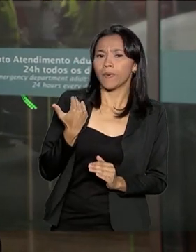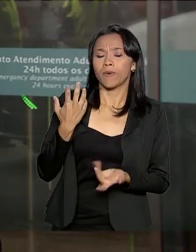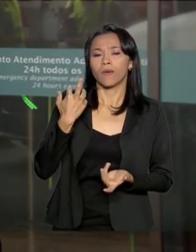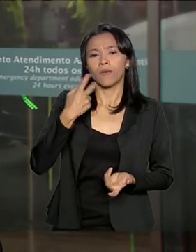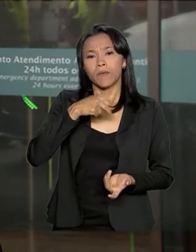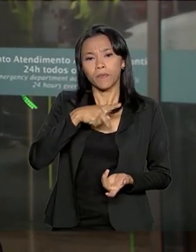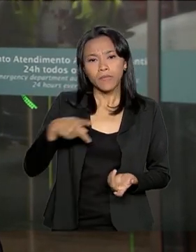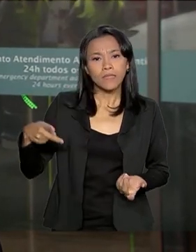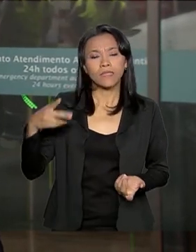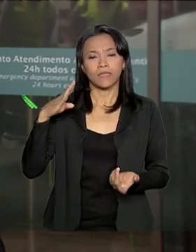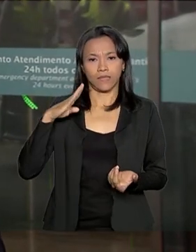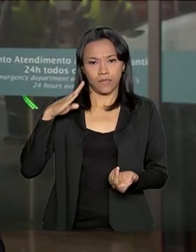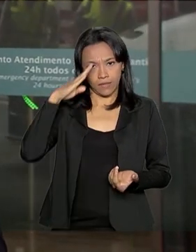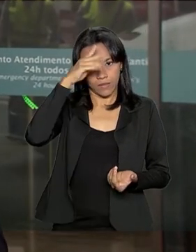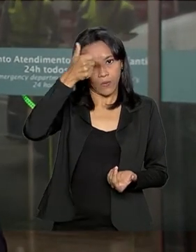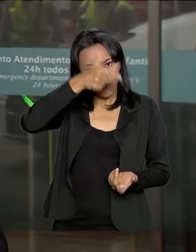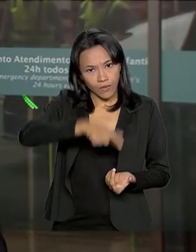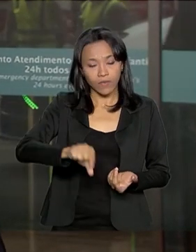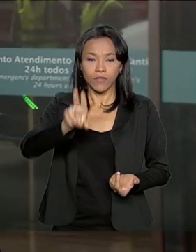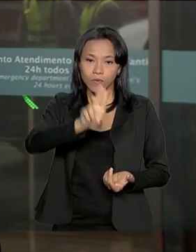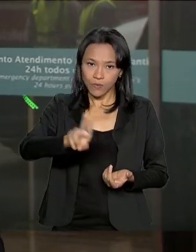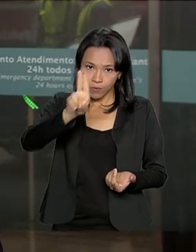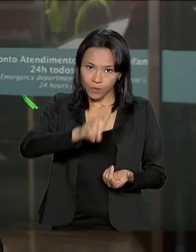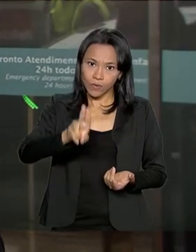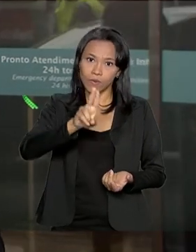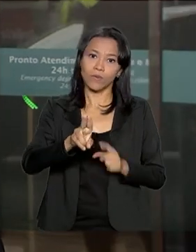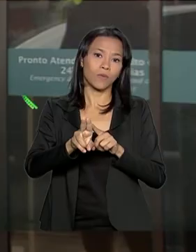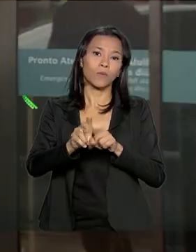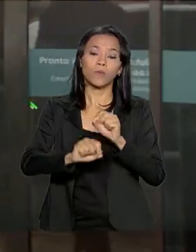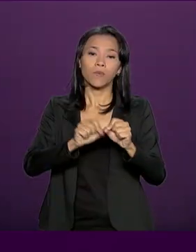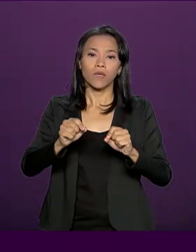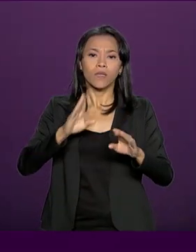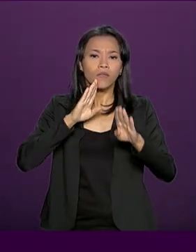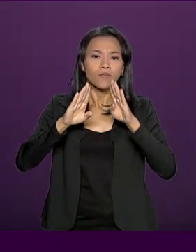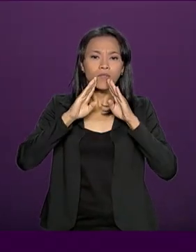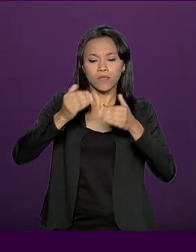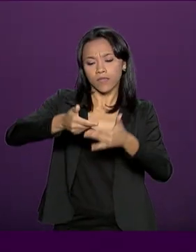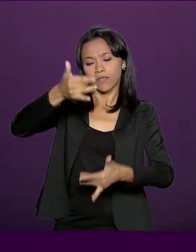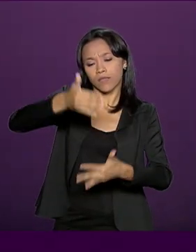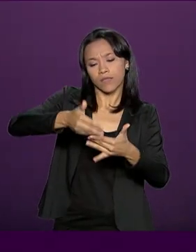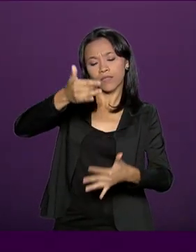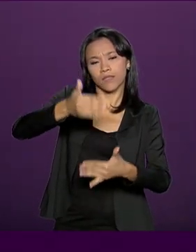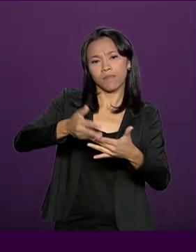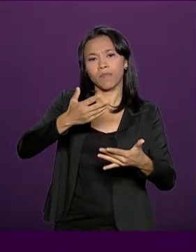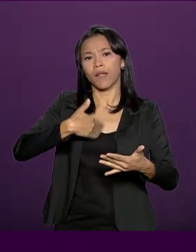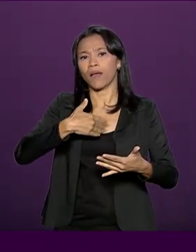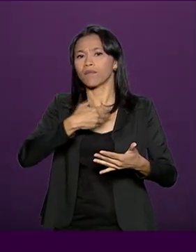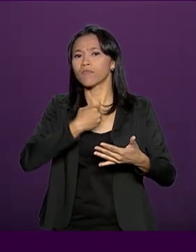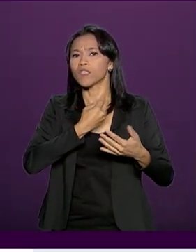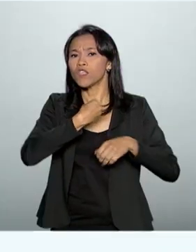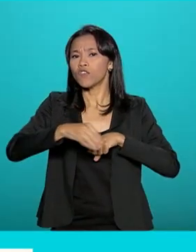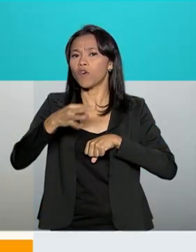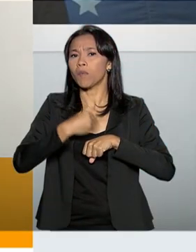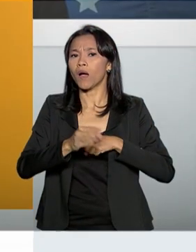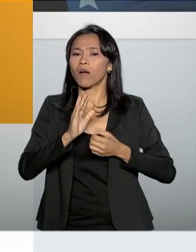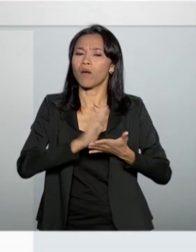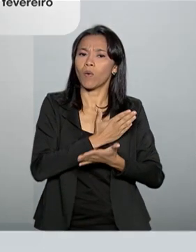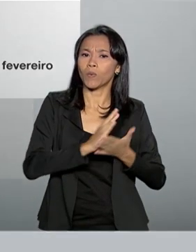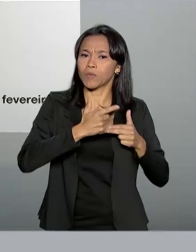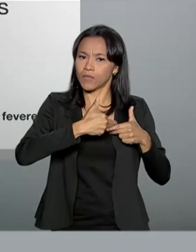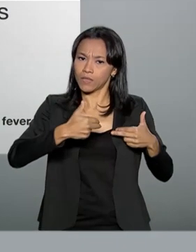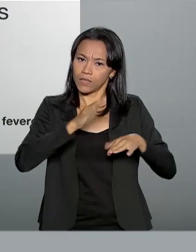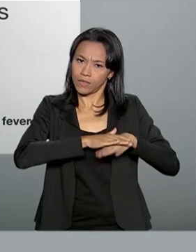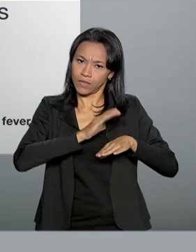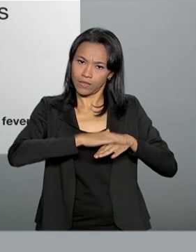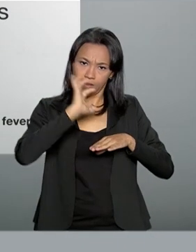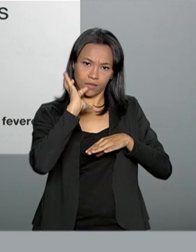utilizou mais uma vez as redes sociais para se dirigir à população e para falar de alguns atos de governo que estão sendo tomados durante esse